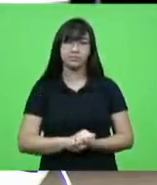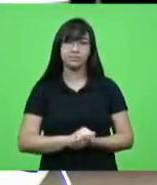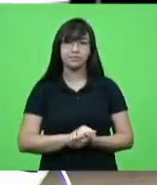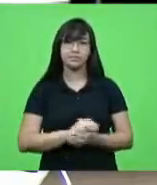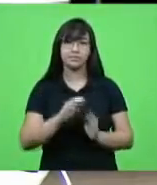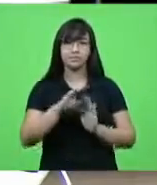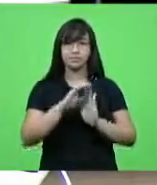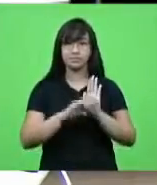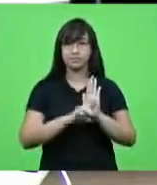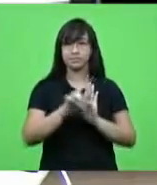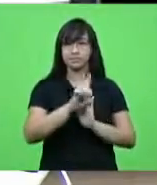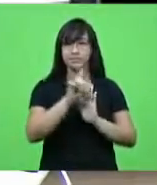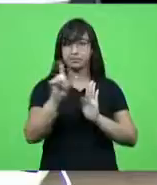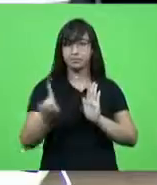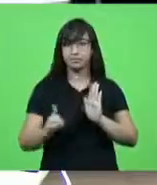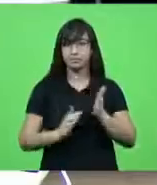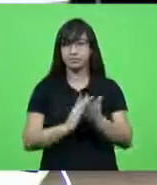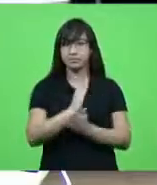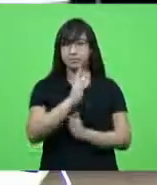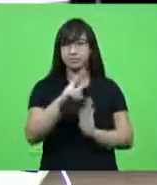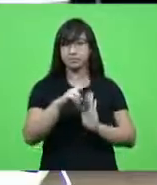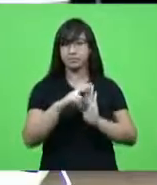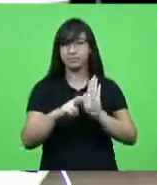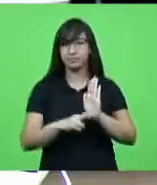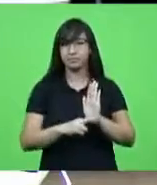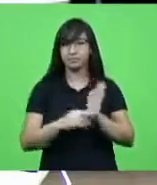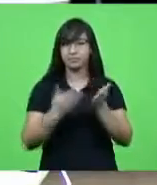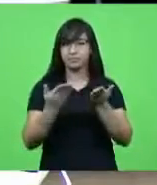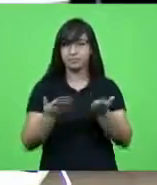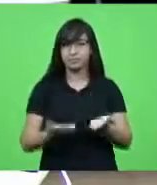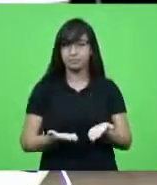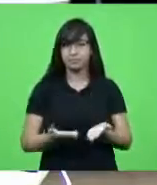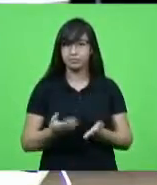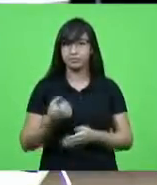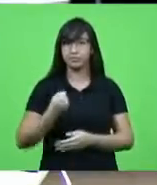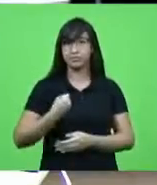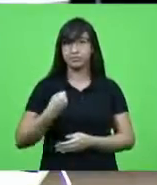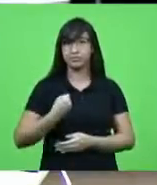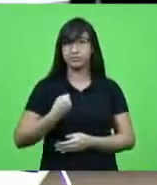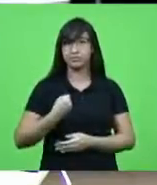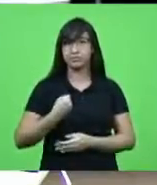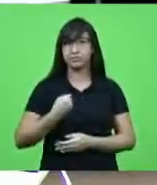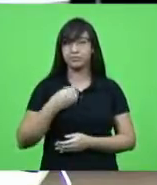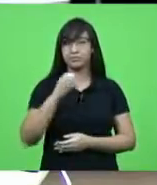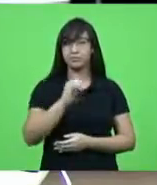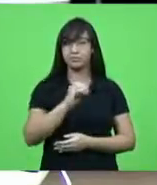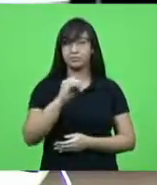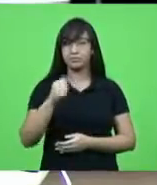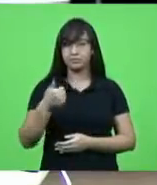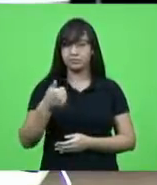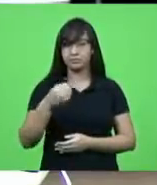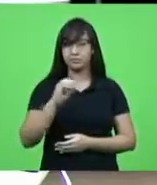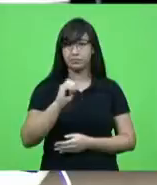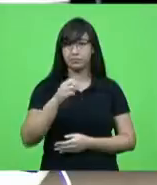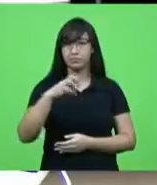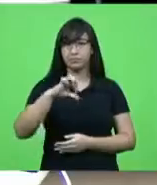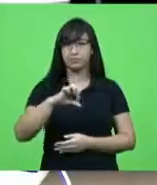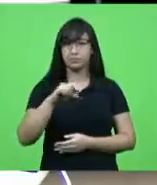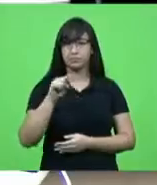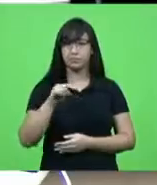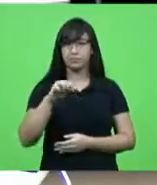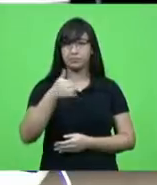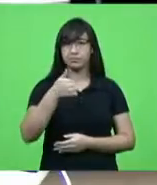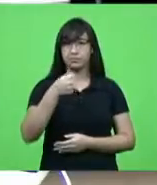Foi aprovada a redação final exarada ao projeto de lei número 0109.2 barra 2020.